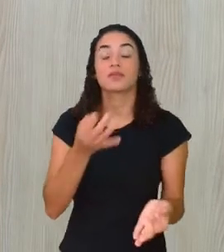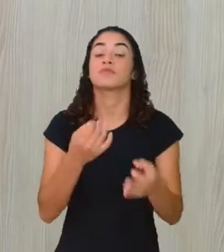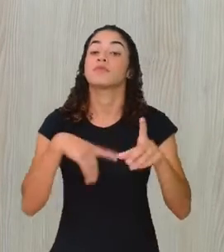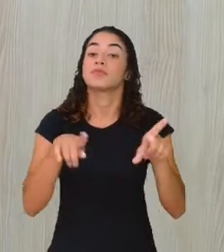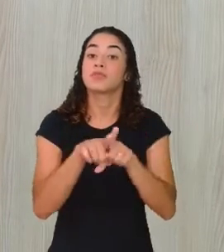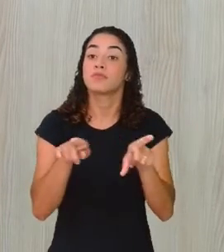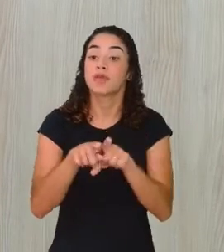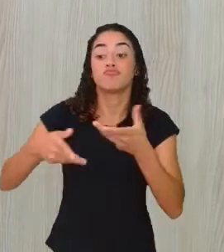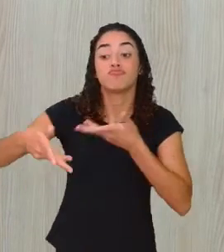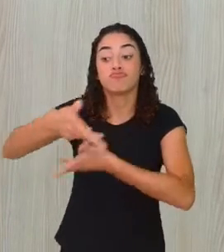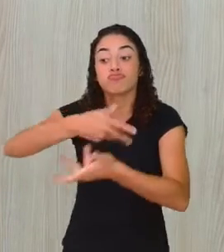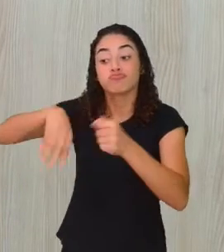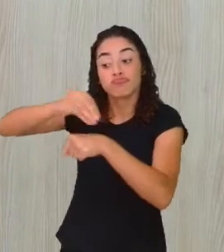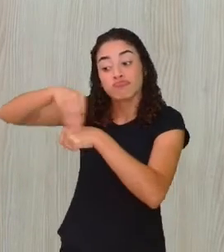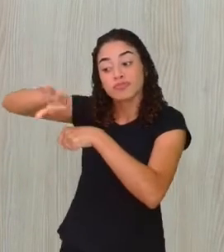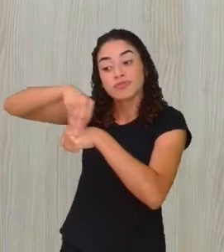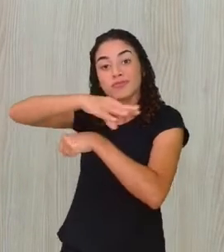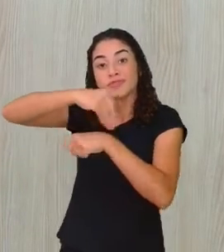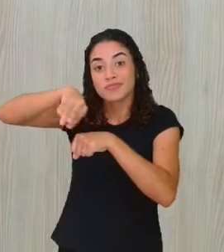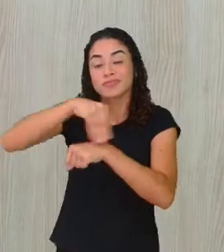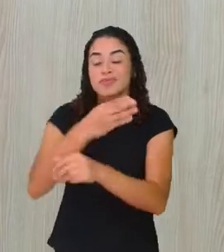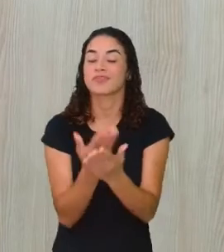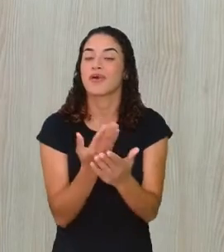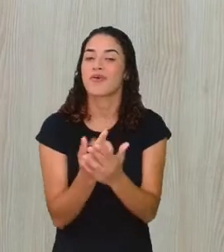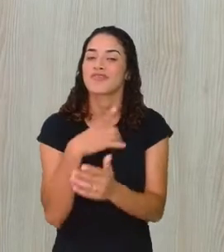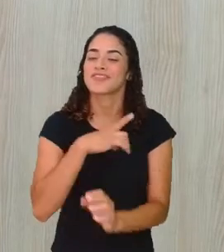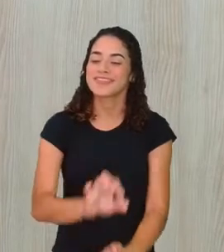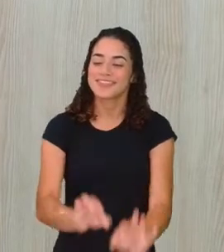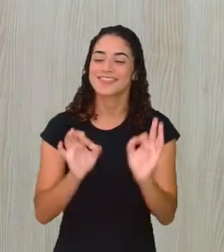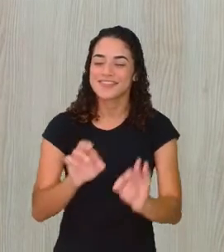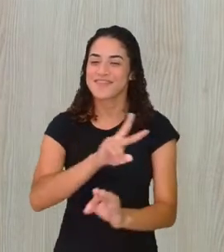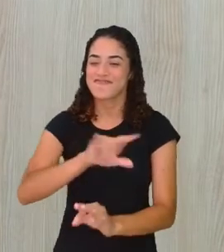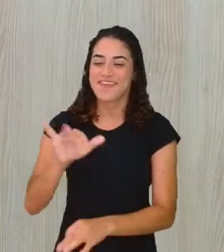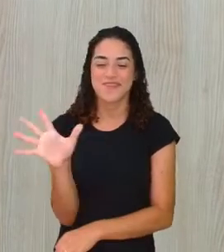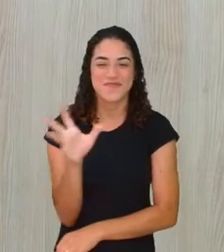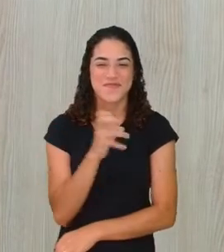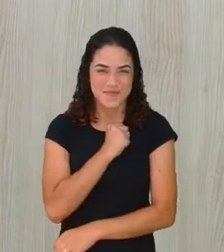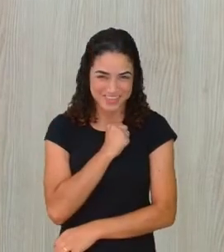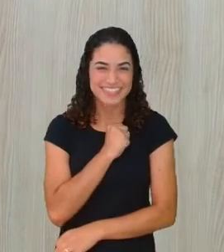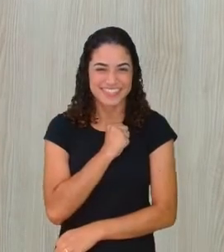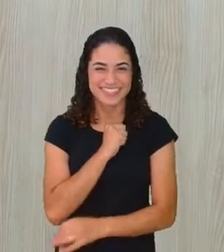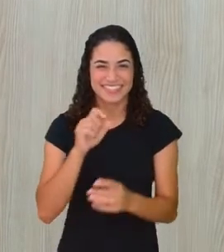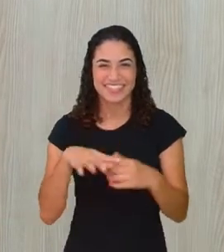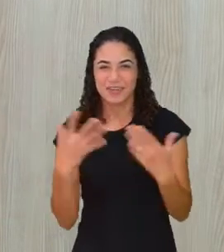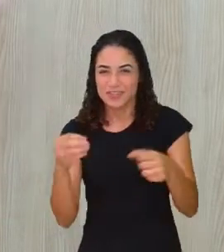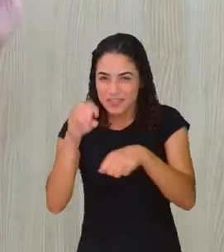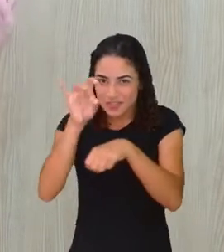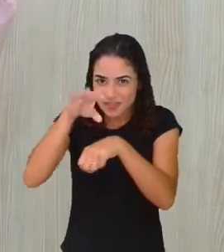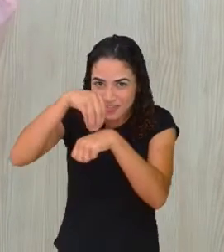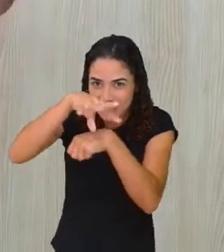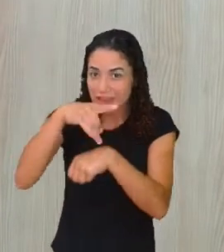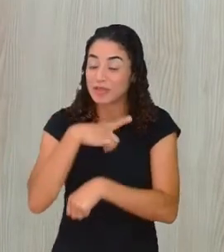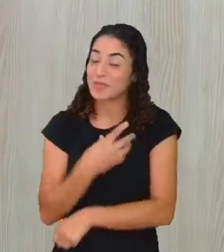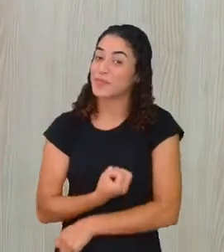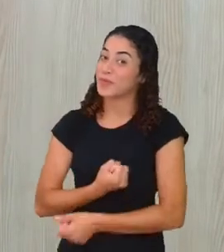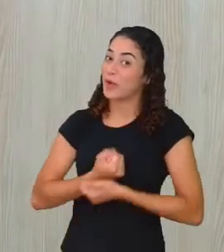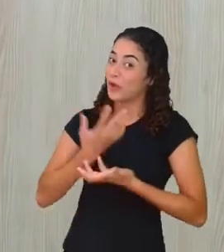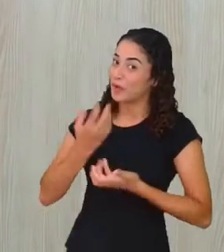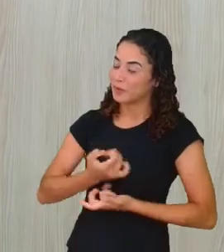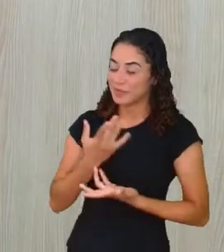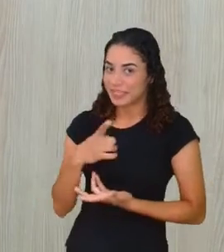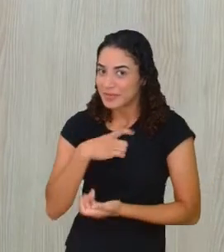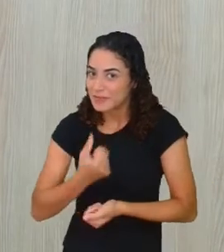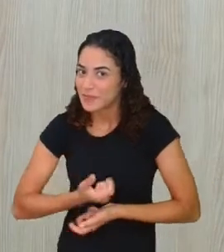para também fazer interferências nessa aula, que eu tenho certeza que vocês vão adorar. Para dar um spoilerzinho, vai ter poema. Tendo